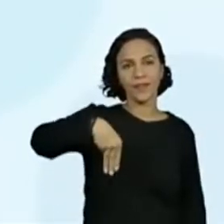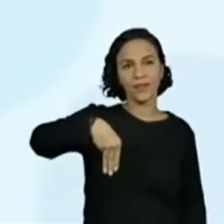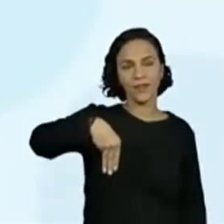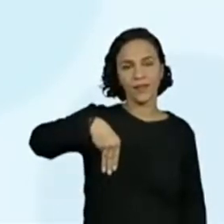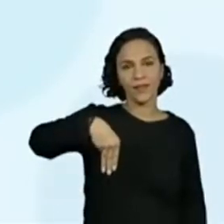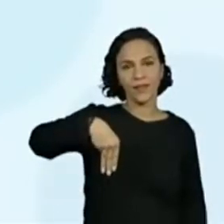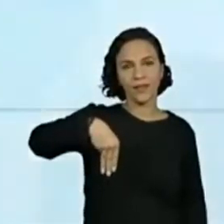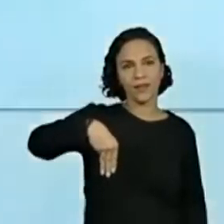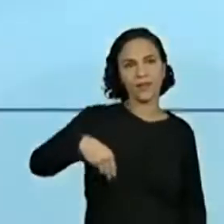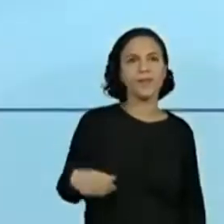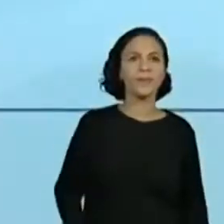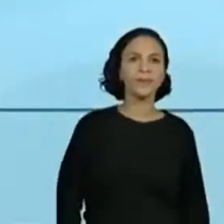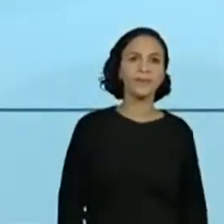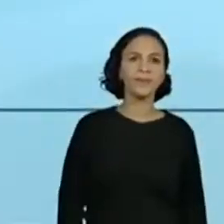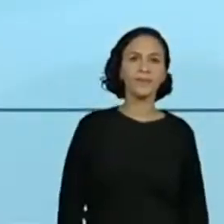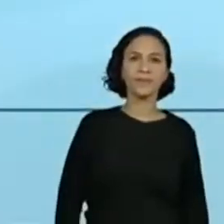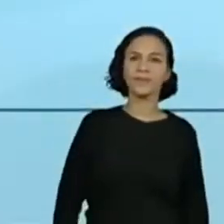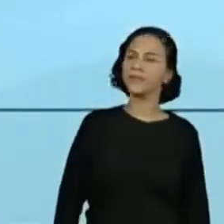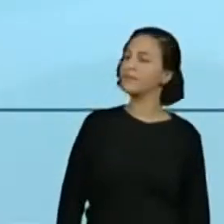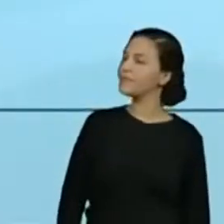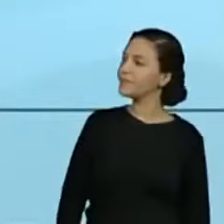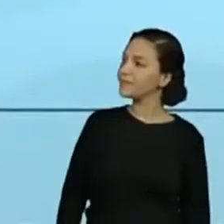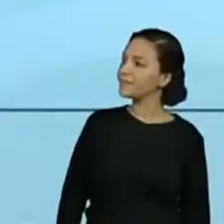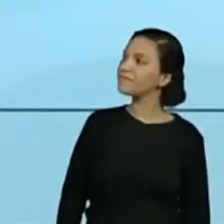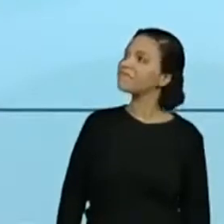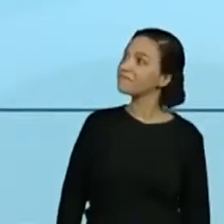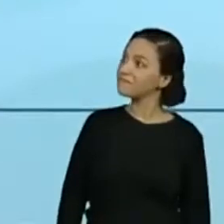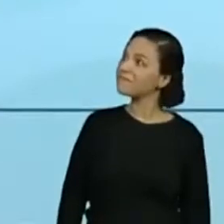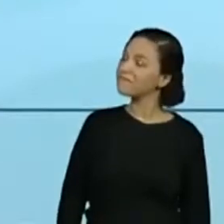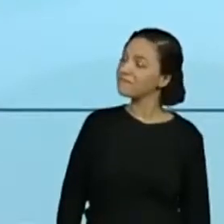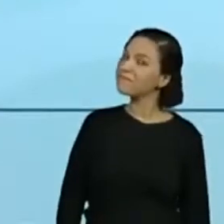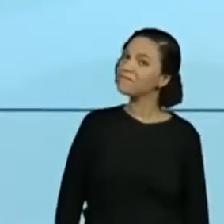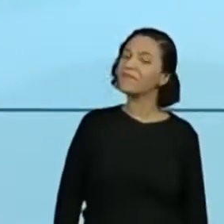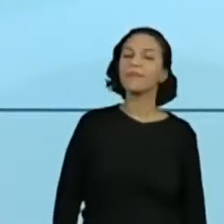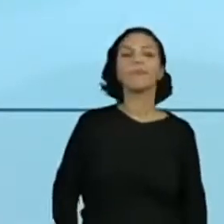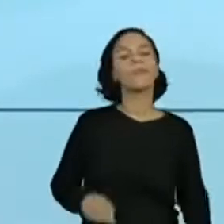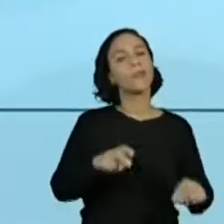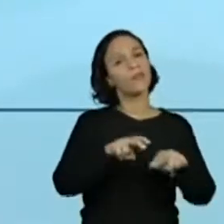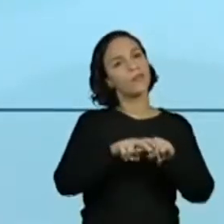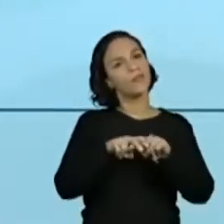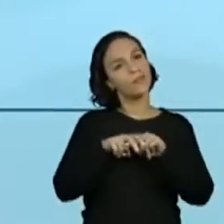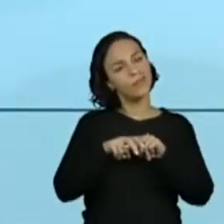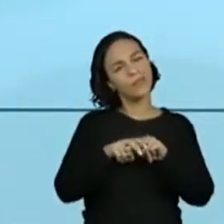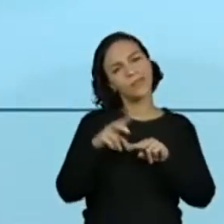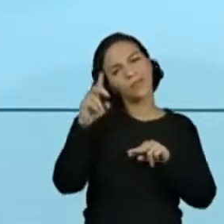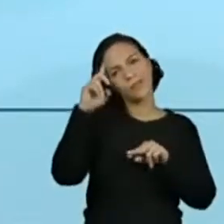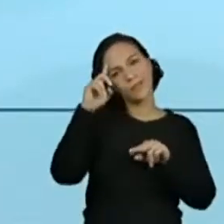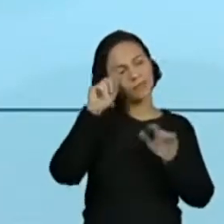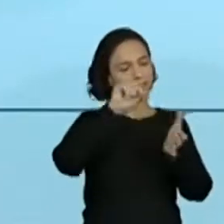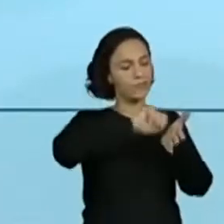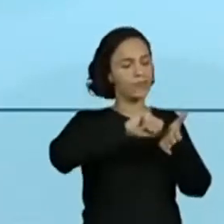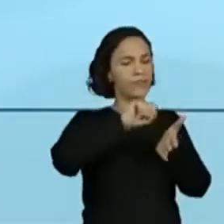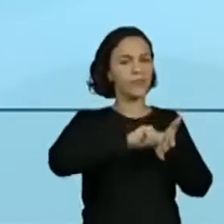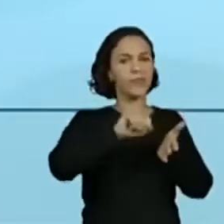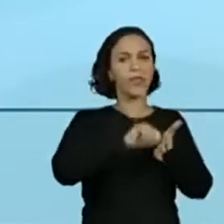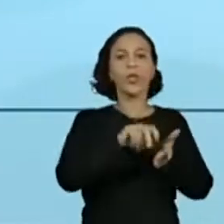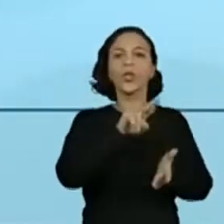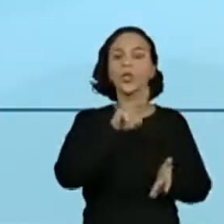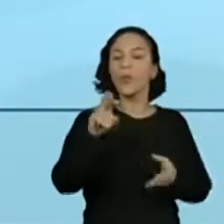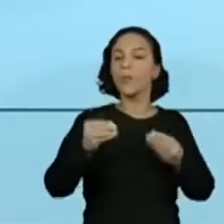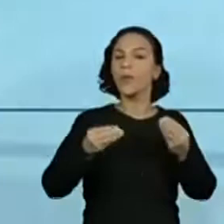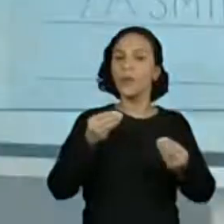M no final, né? Isso. Yasmin. Por isso, é muito importante a gente pensar na escrita dos nomes próprios.